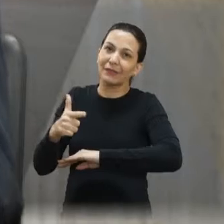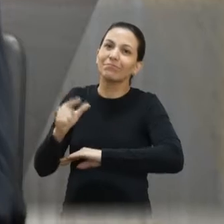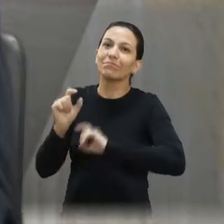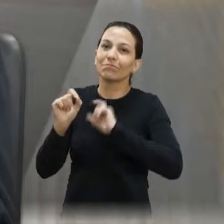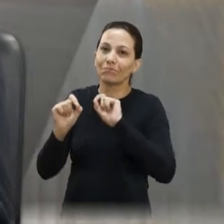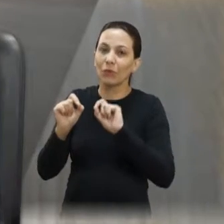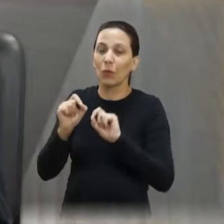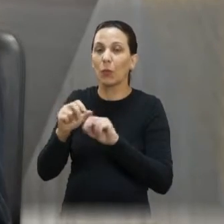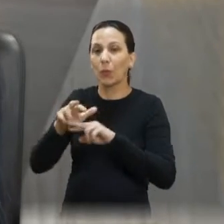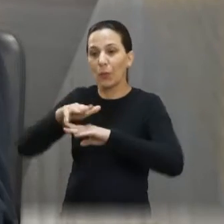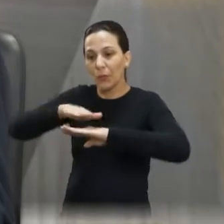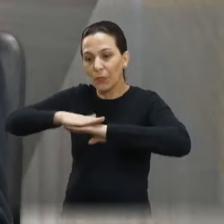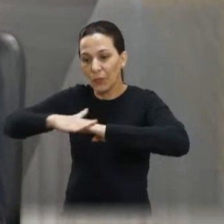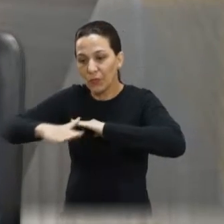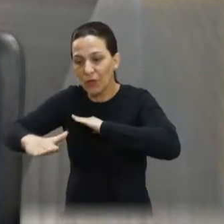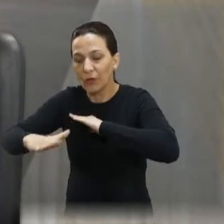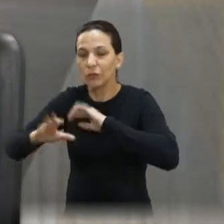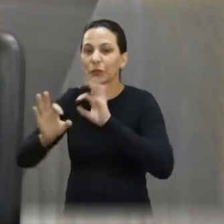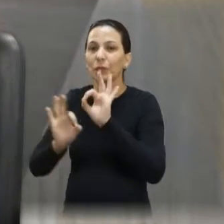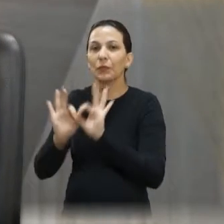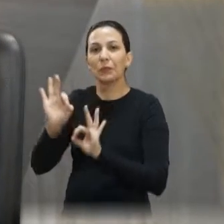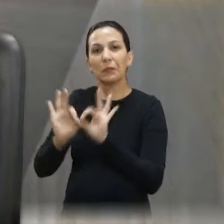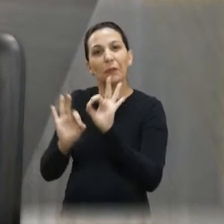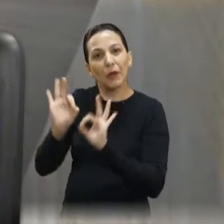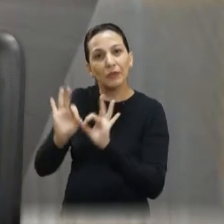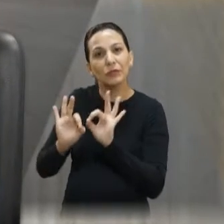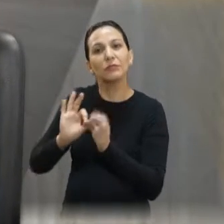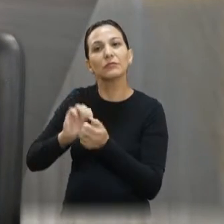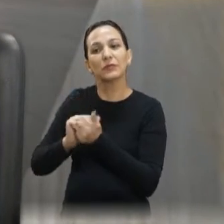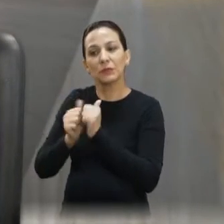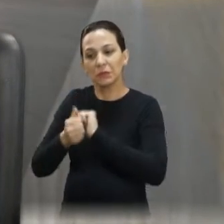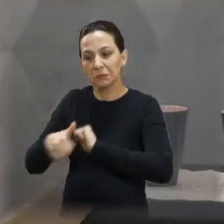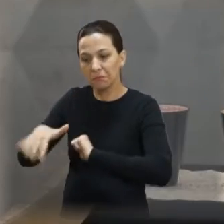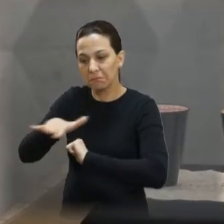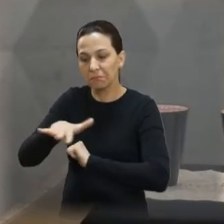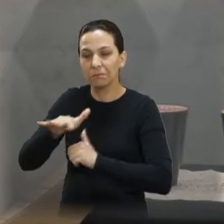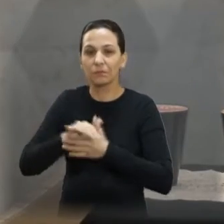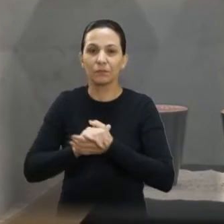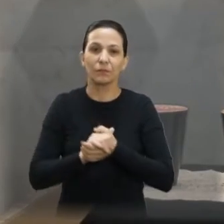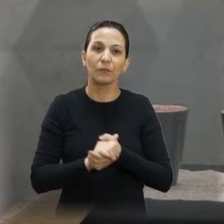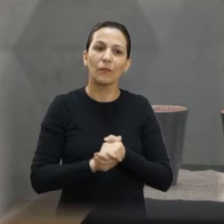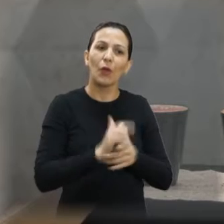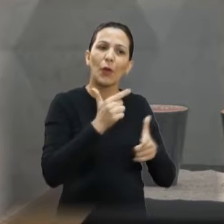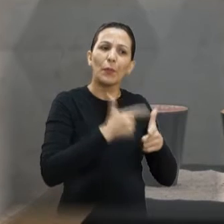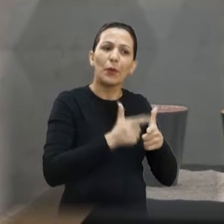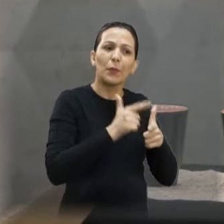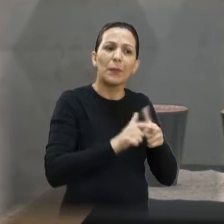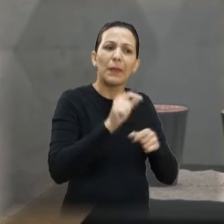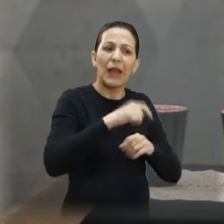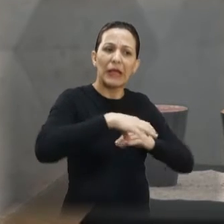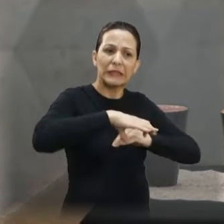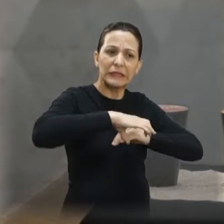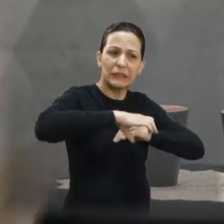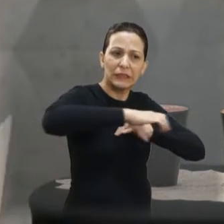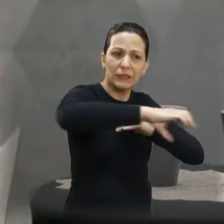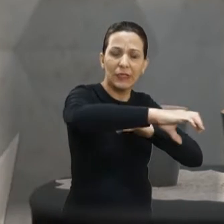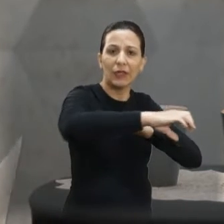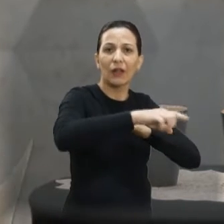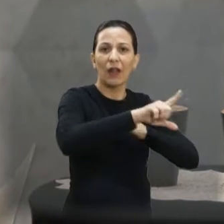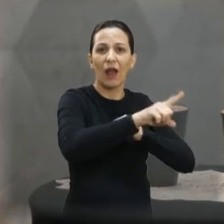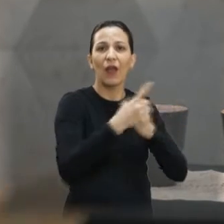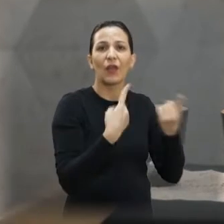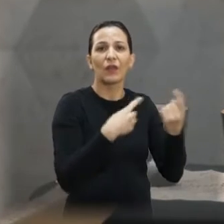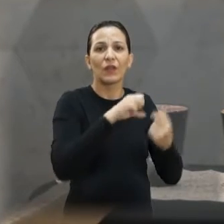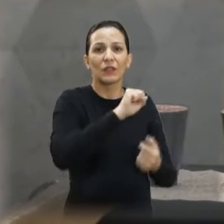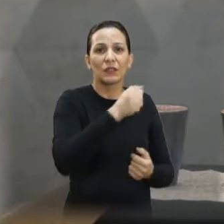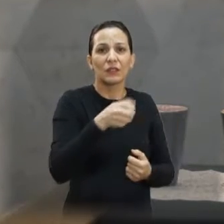e o asfalto acaba se deteriorando. Então, nós pedimos revitalização do asfalto também. E qual era o problema do canteiro central em toda a extensão da Avenida São